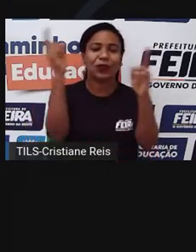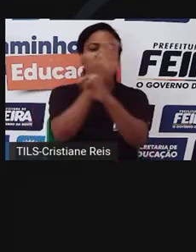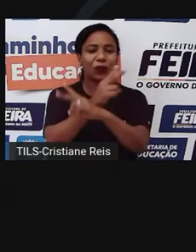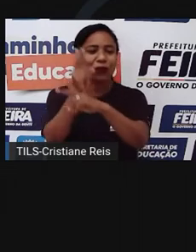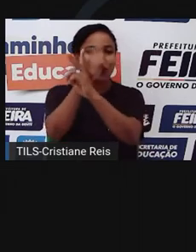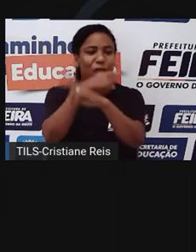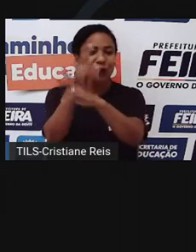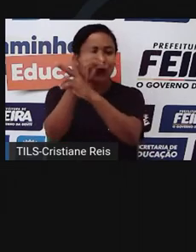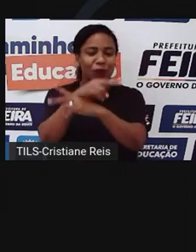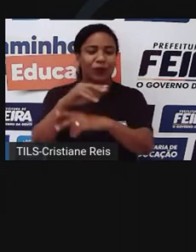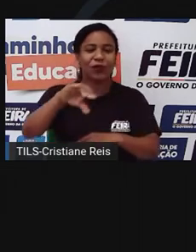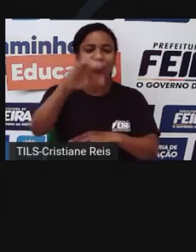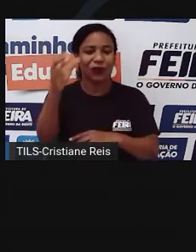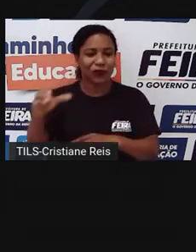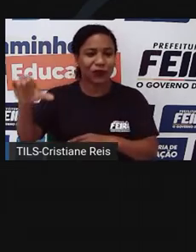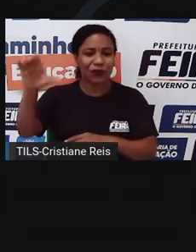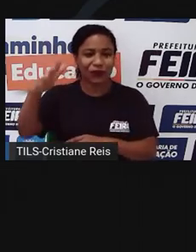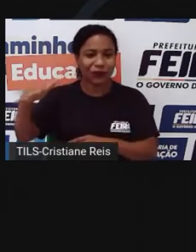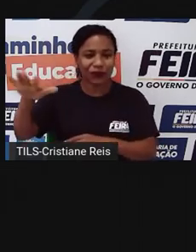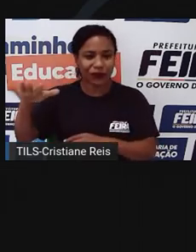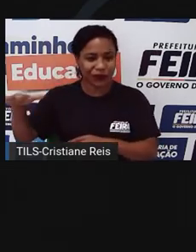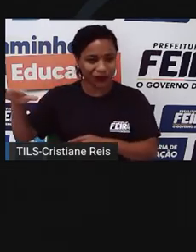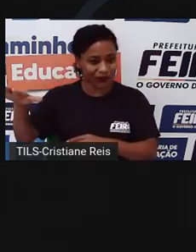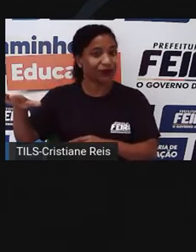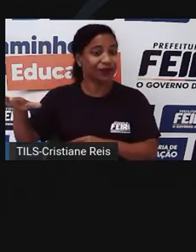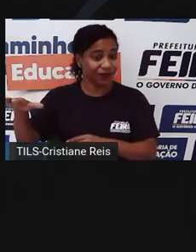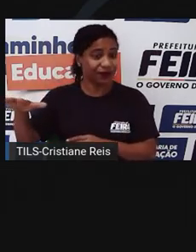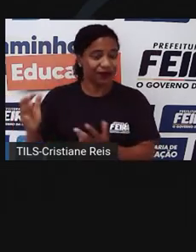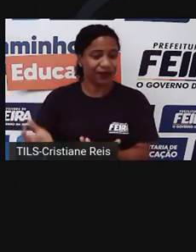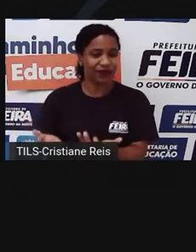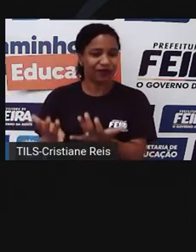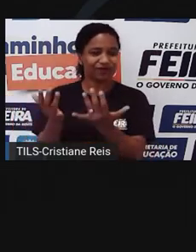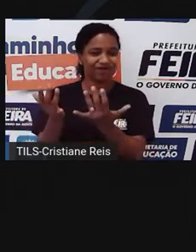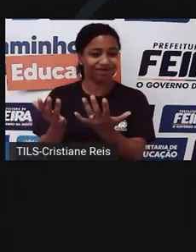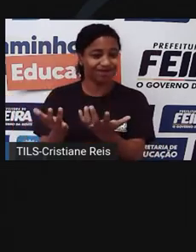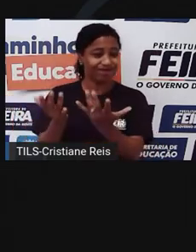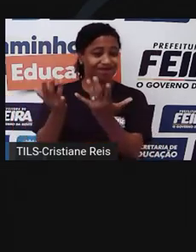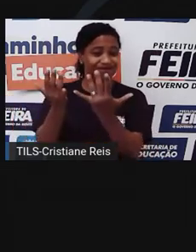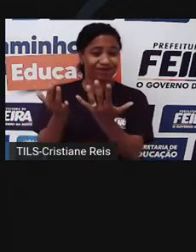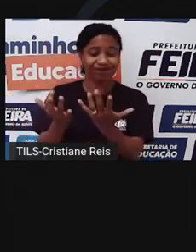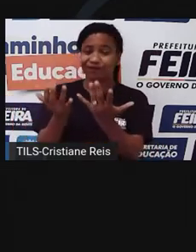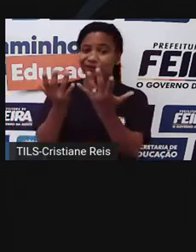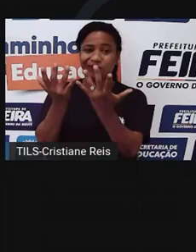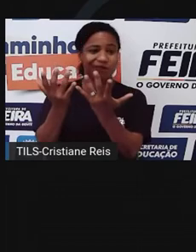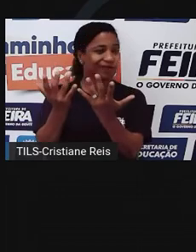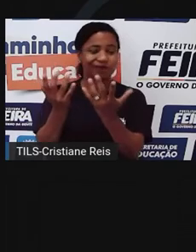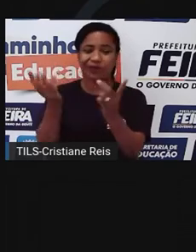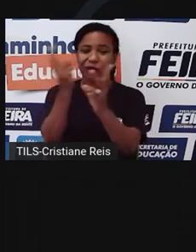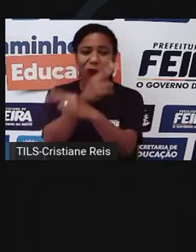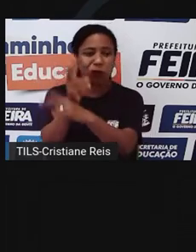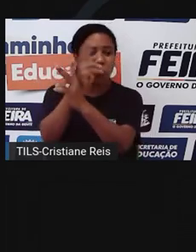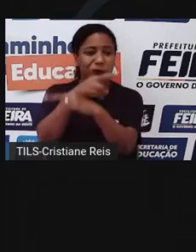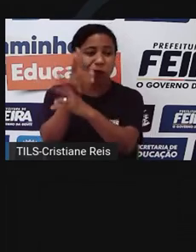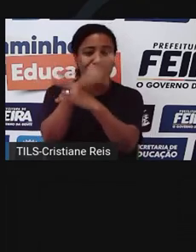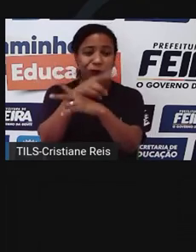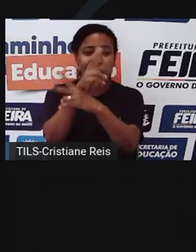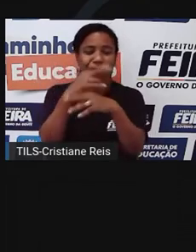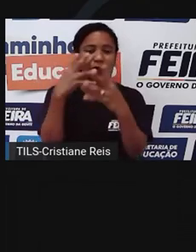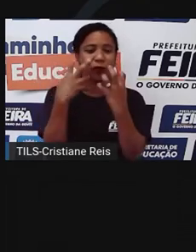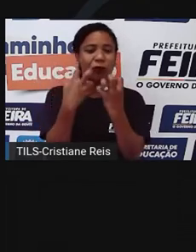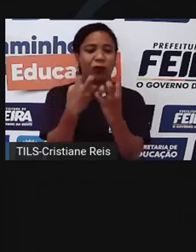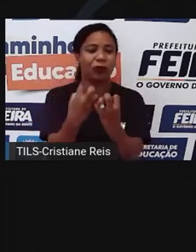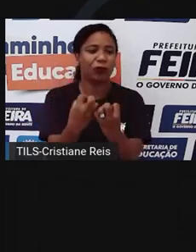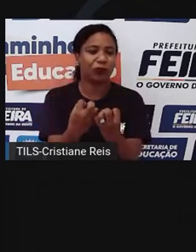continente. Conforme ele vai entrando no continente, é chovendo e o ar vai ficando mais seco. Se não tivesse algum mecanismo para manter o ar úmido, esse ar lá